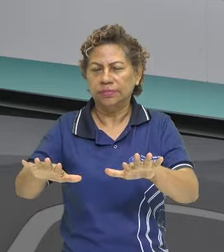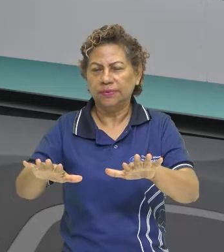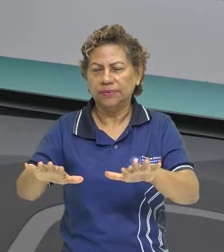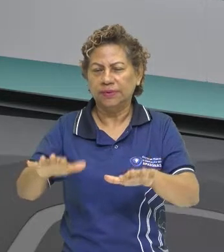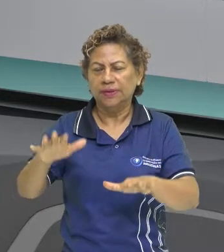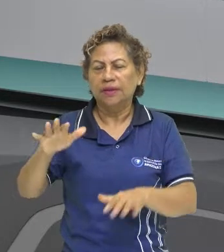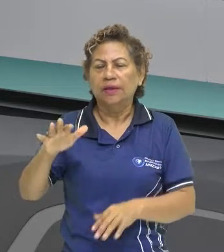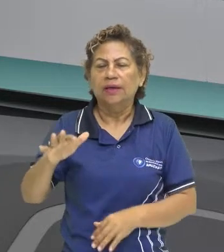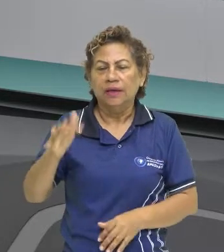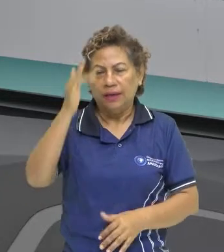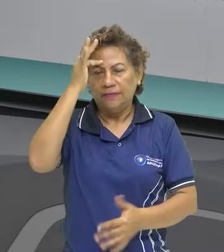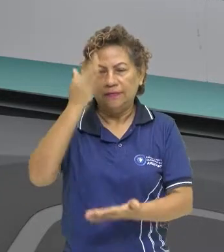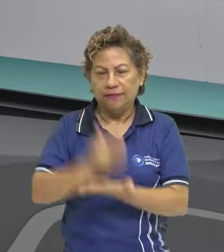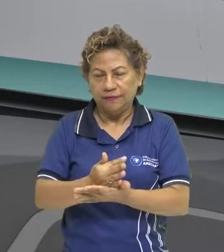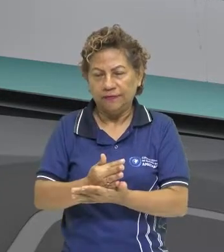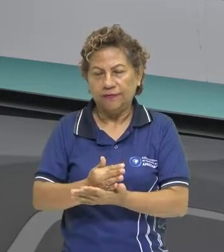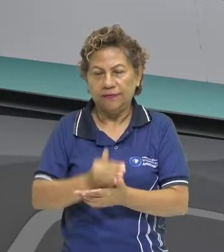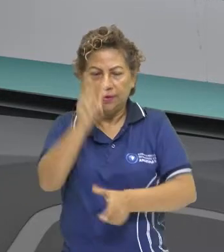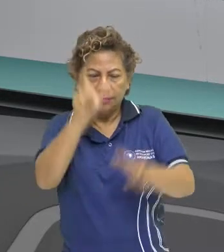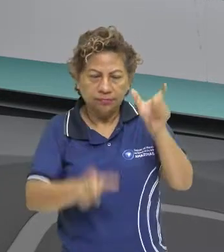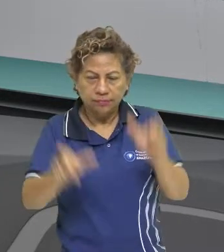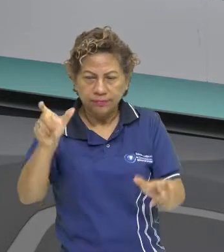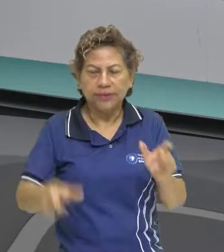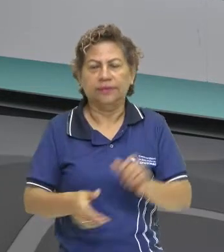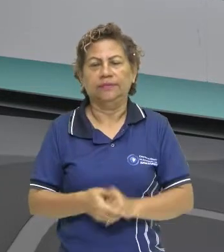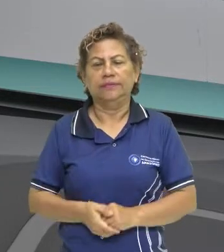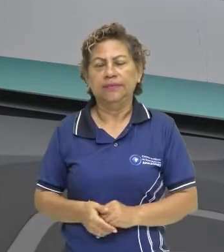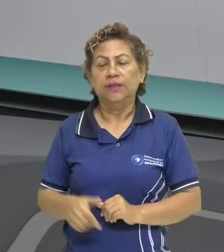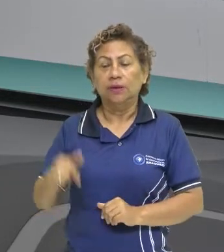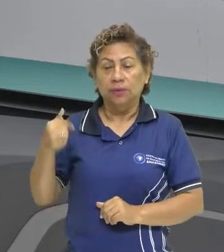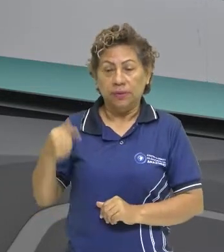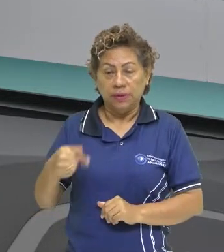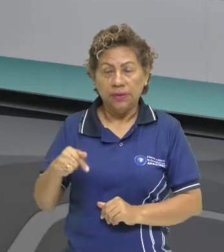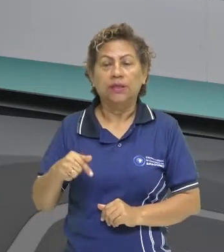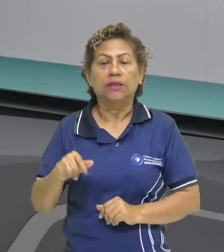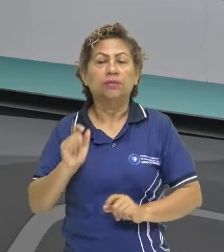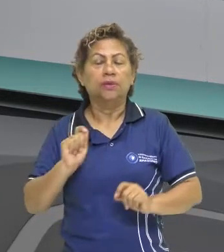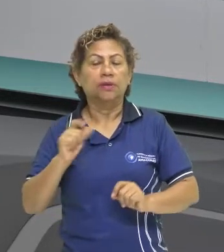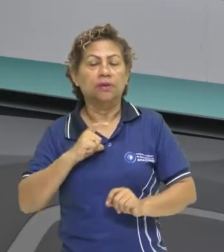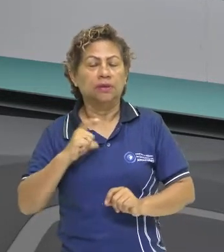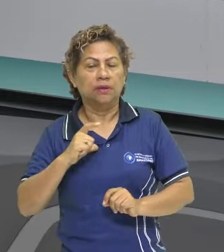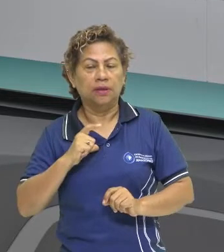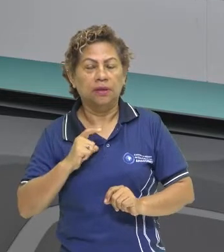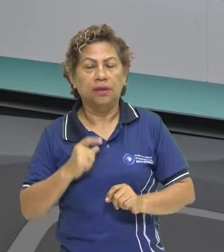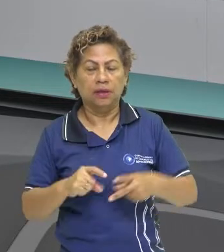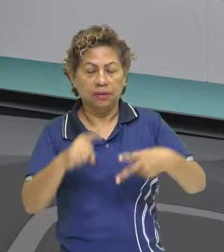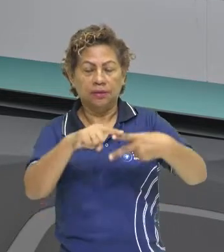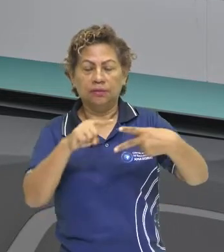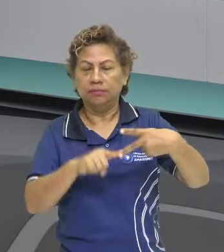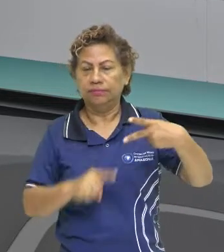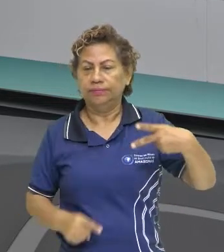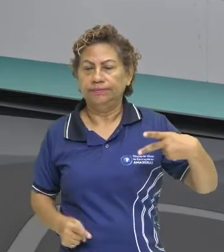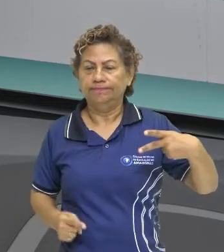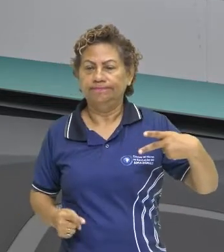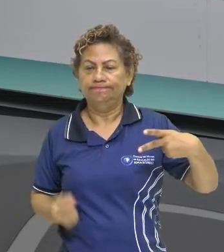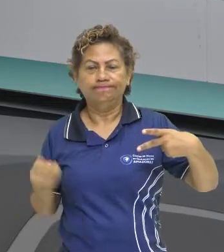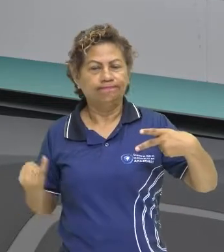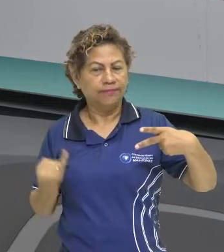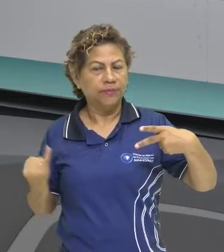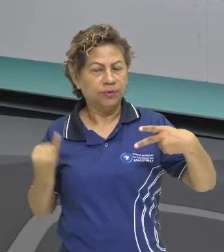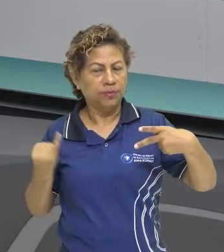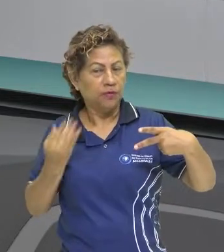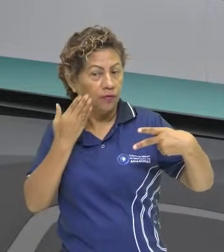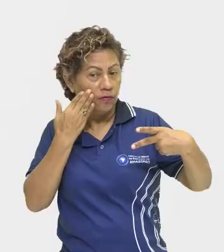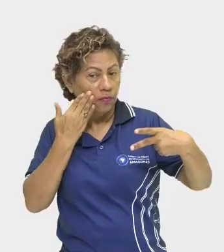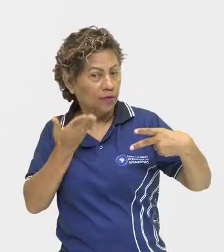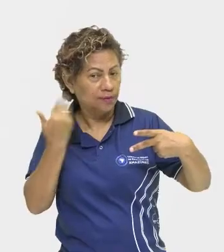Vamos, então, ver que o quinhentismo, ele se subdivide em duas modalidades, em dois aspectos. Vamos